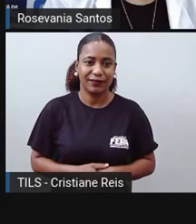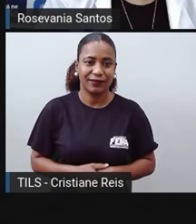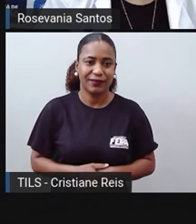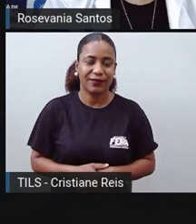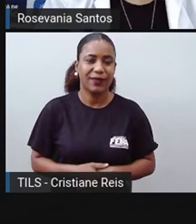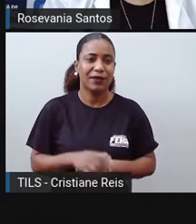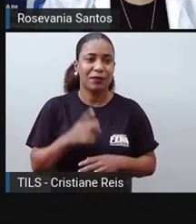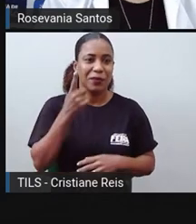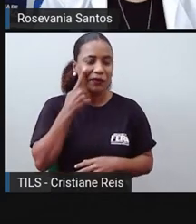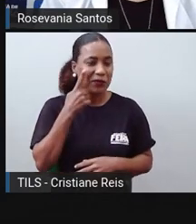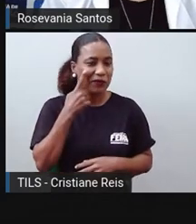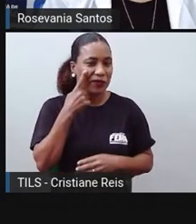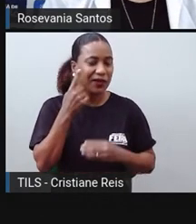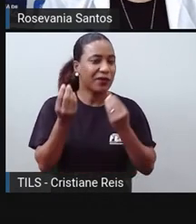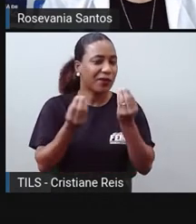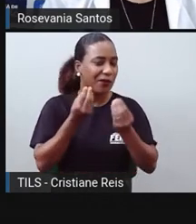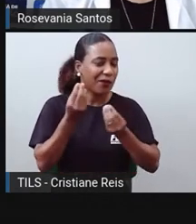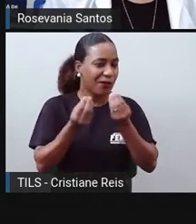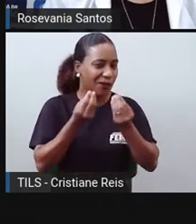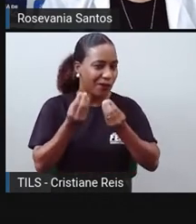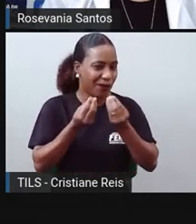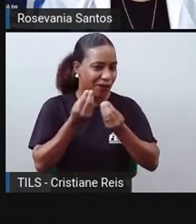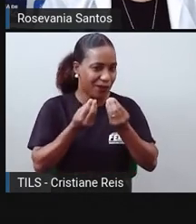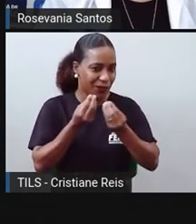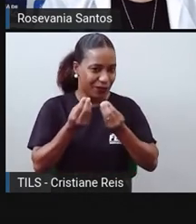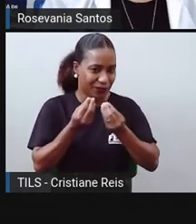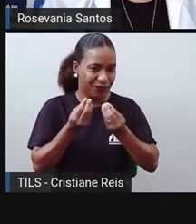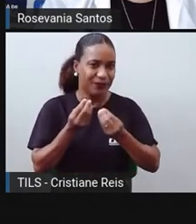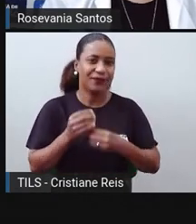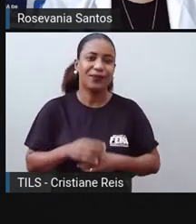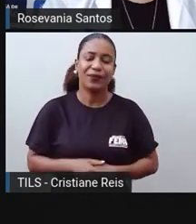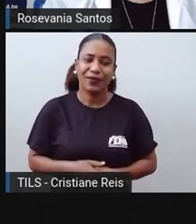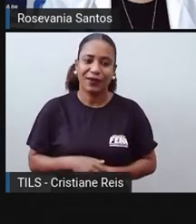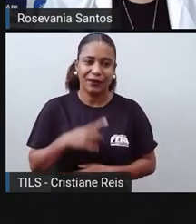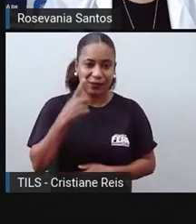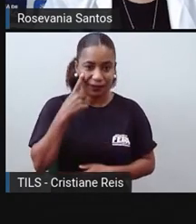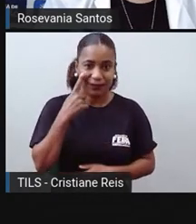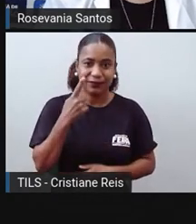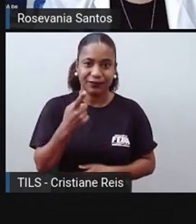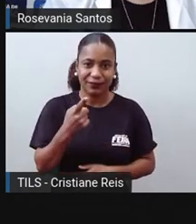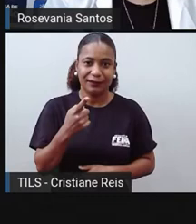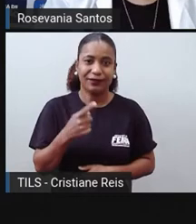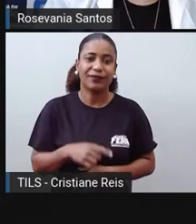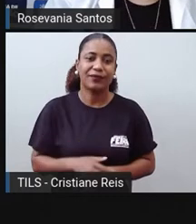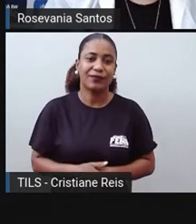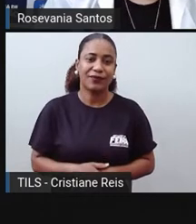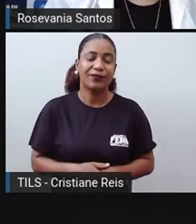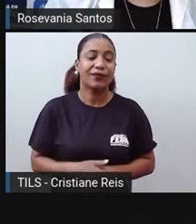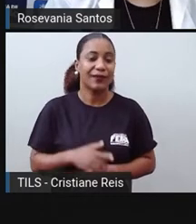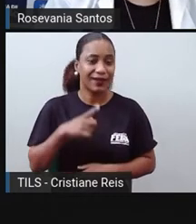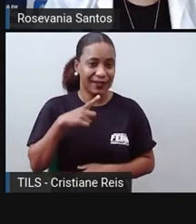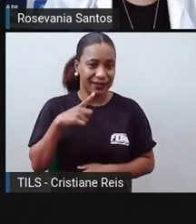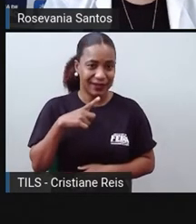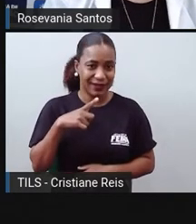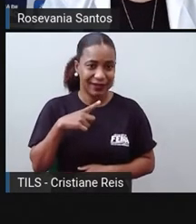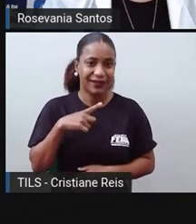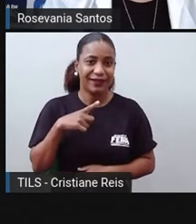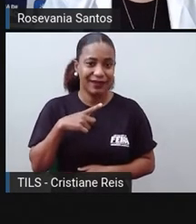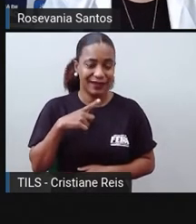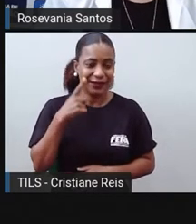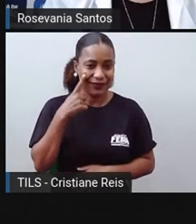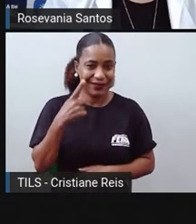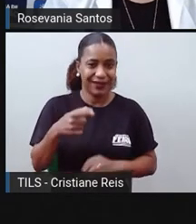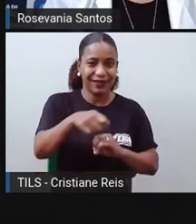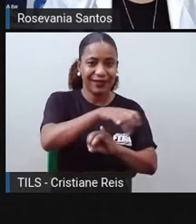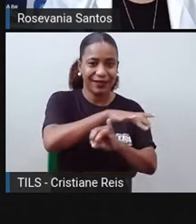é isso mesmo na prática, isso que eu acabei de dizer. Então, olha aqui o que eu falei para vocês, que a maioria das ilhas são vulcânicas, né? Então,